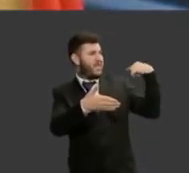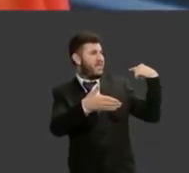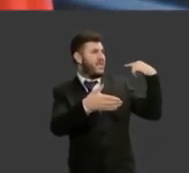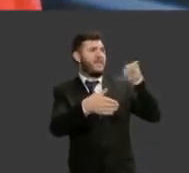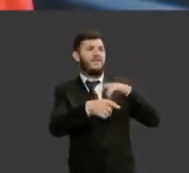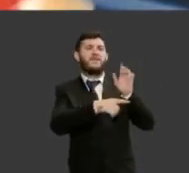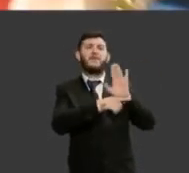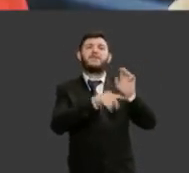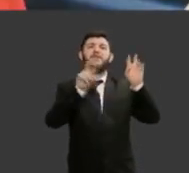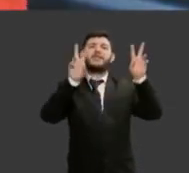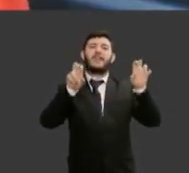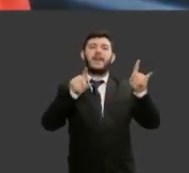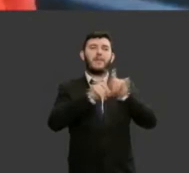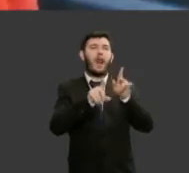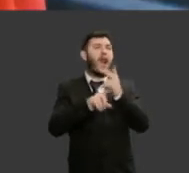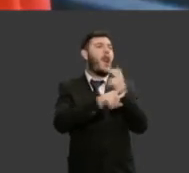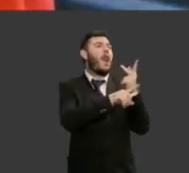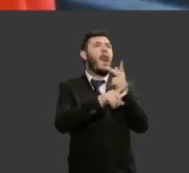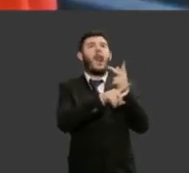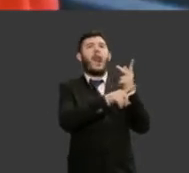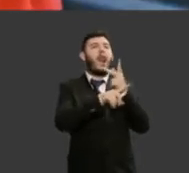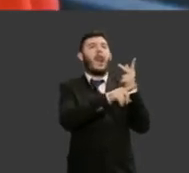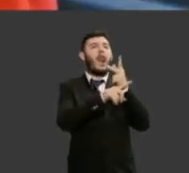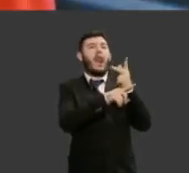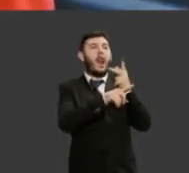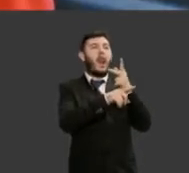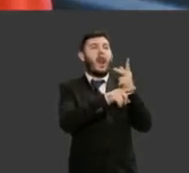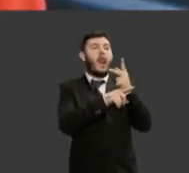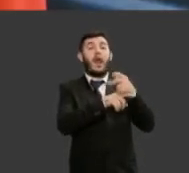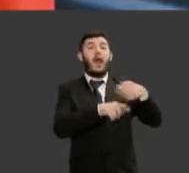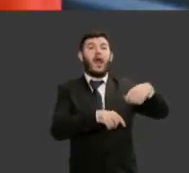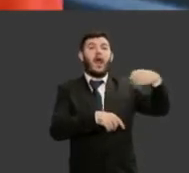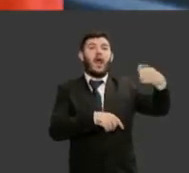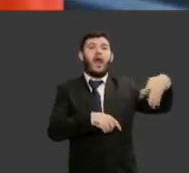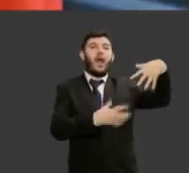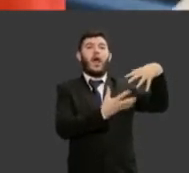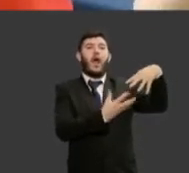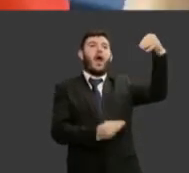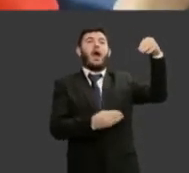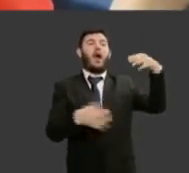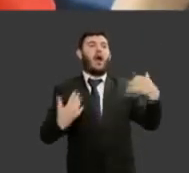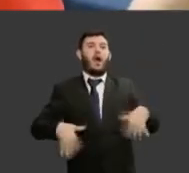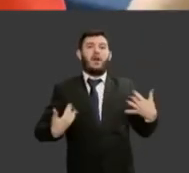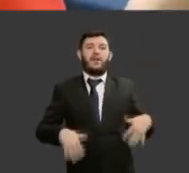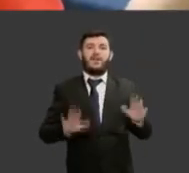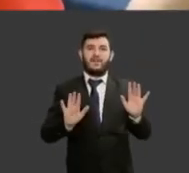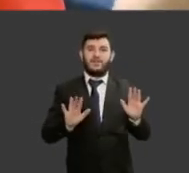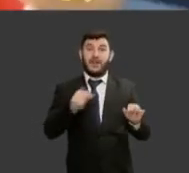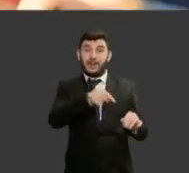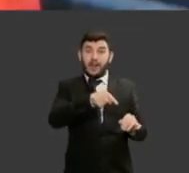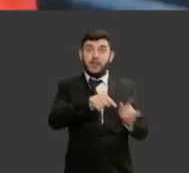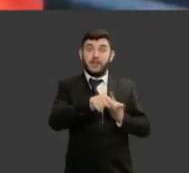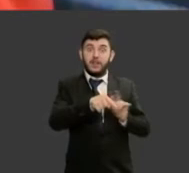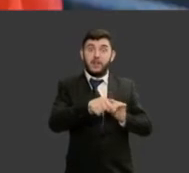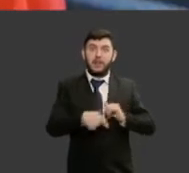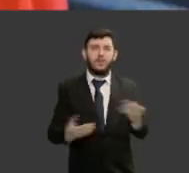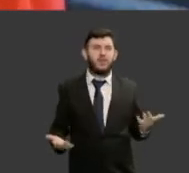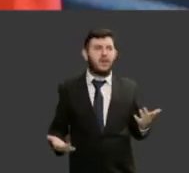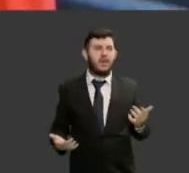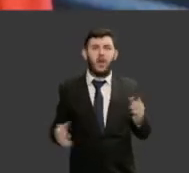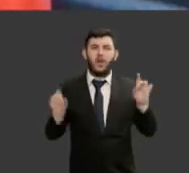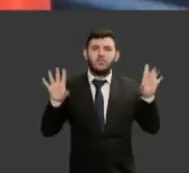filme Caça Fantasmas as mulheres apareciam no filme sim quem caçava o fantasma era o homem claro e as mulheres